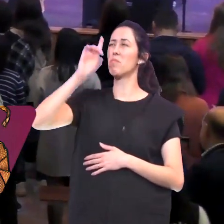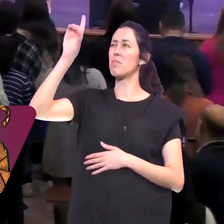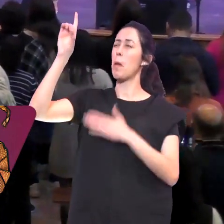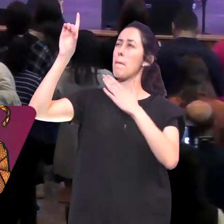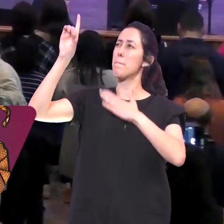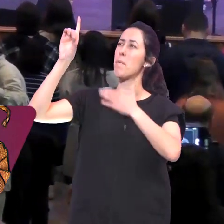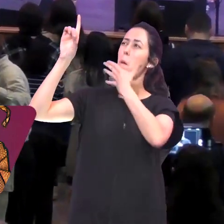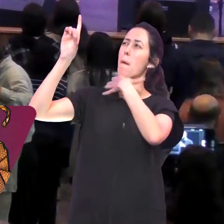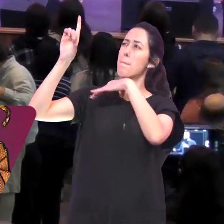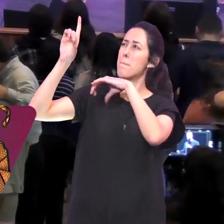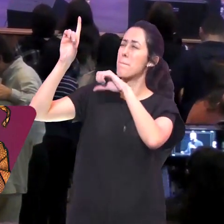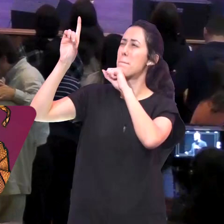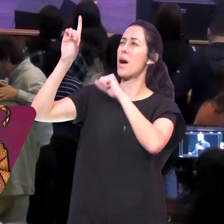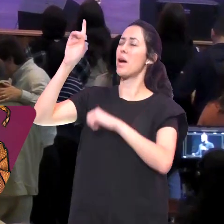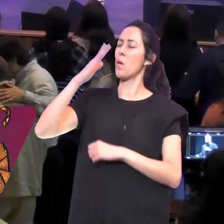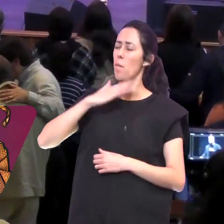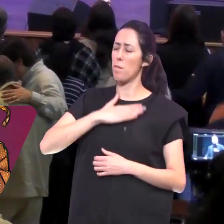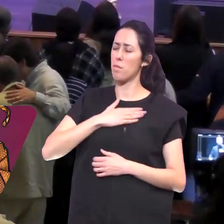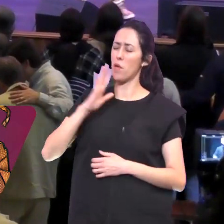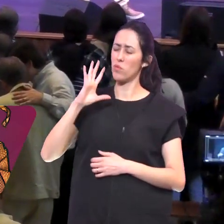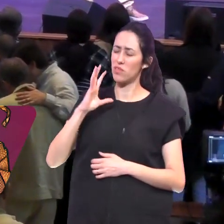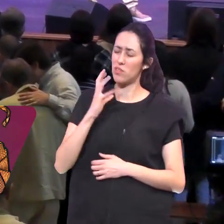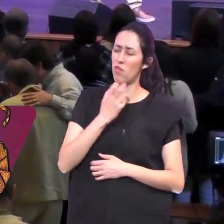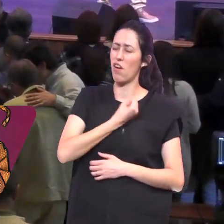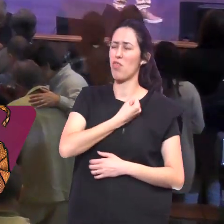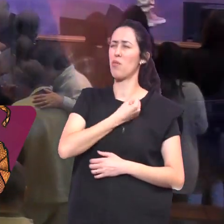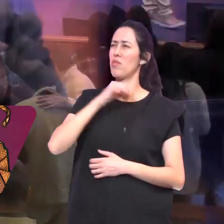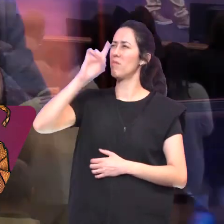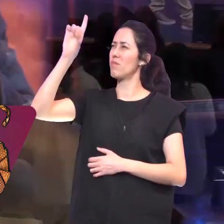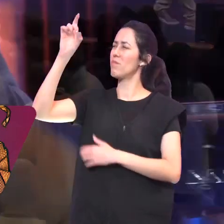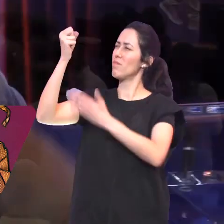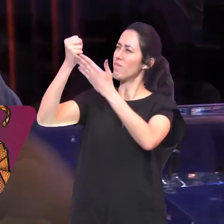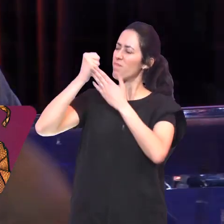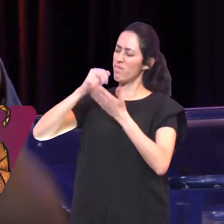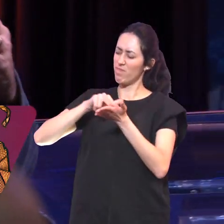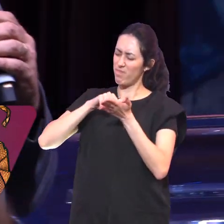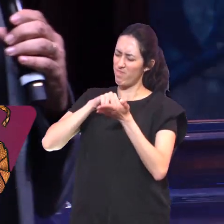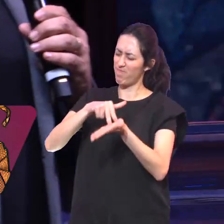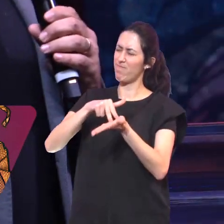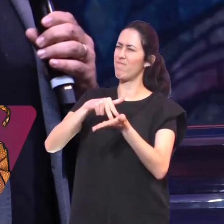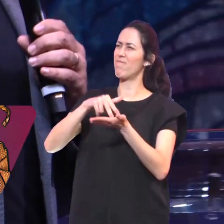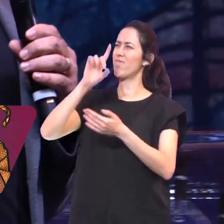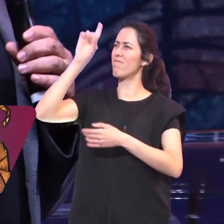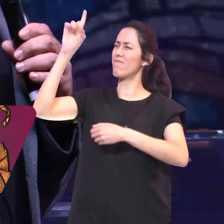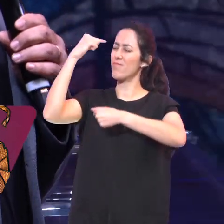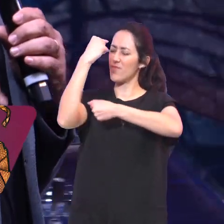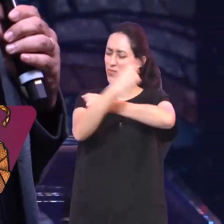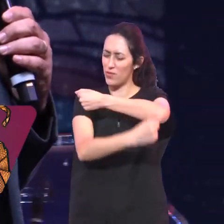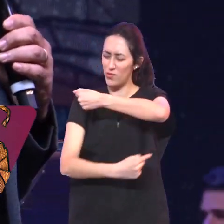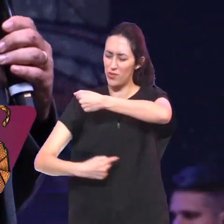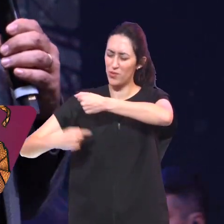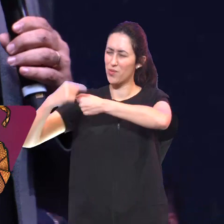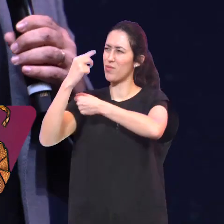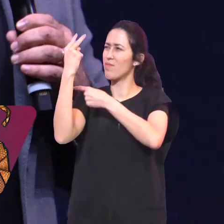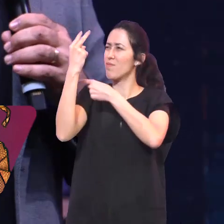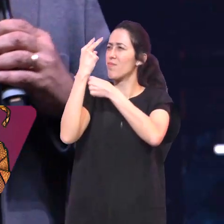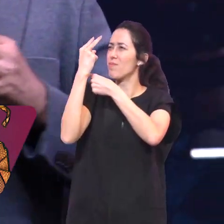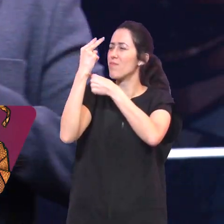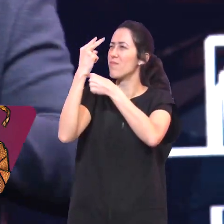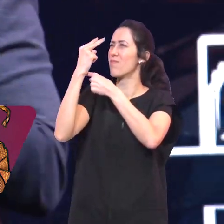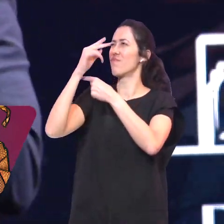O meu Salvador Tu és a minha rocha O meu escudo O meu refúgio